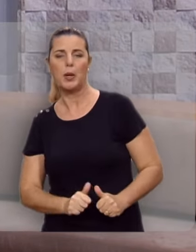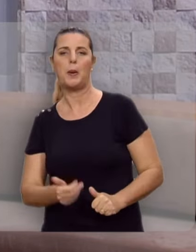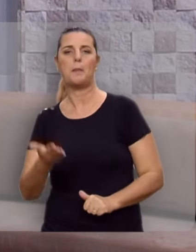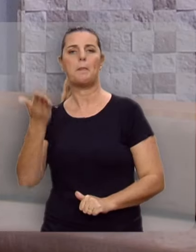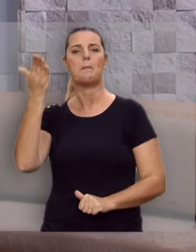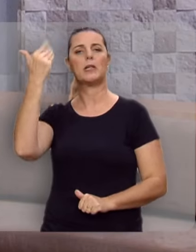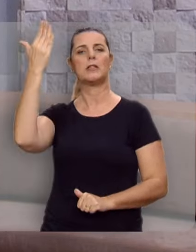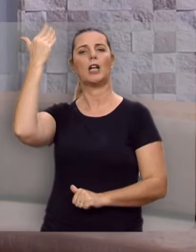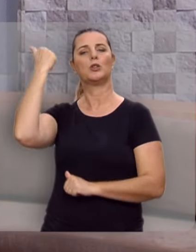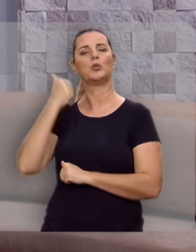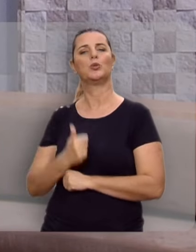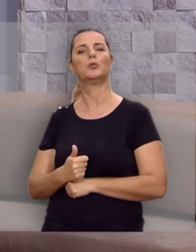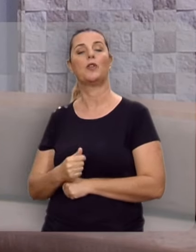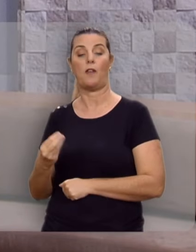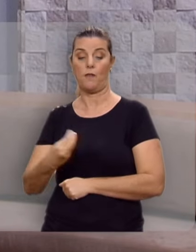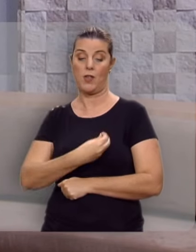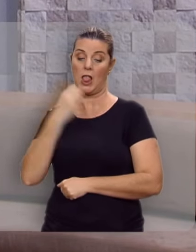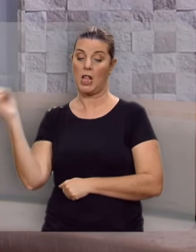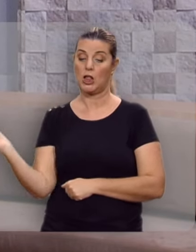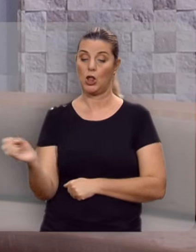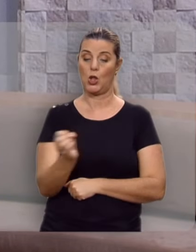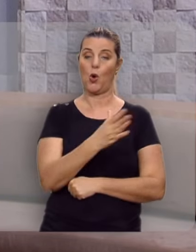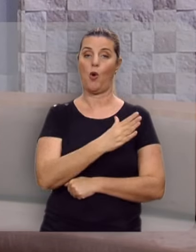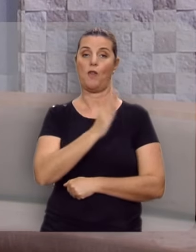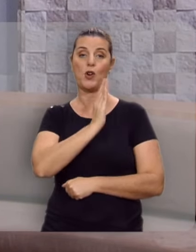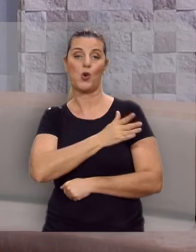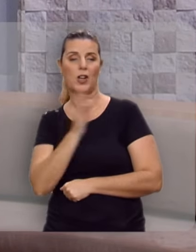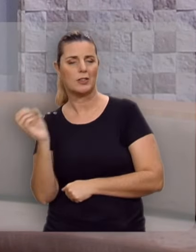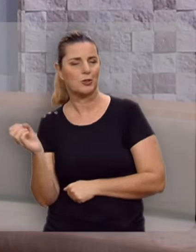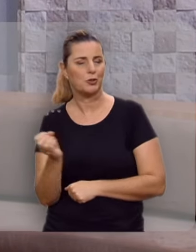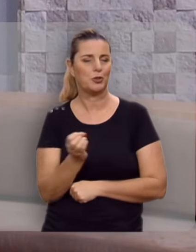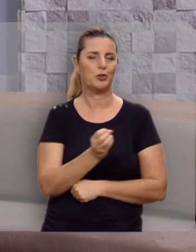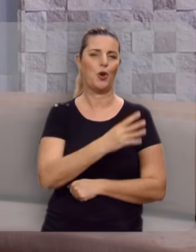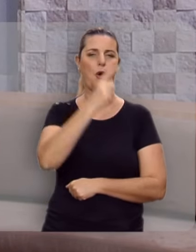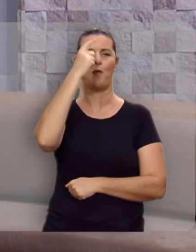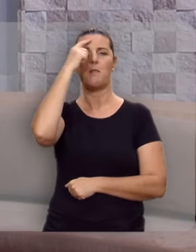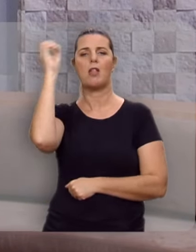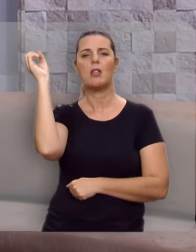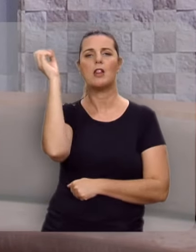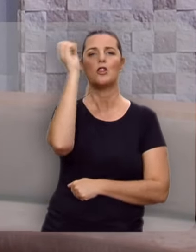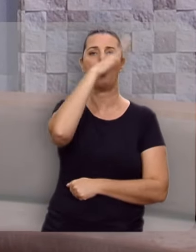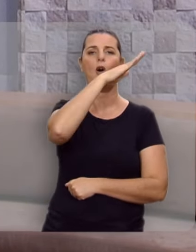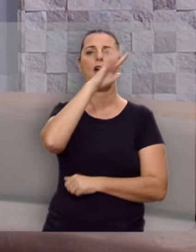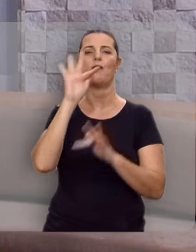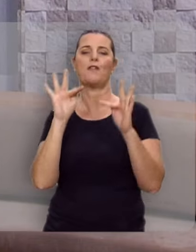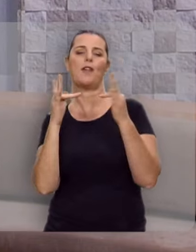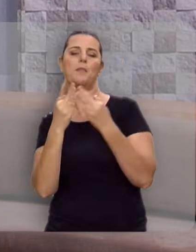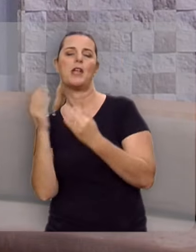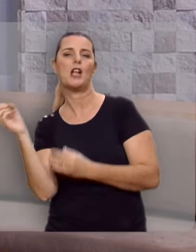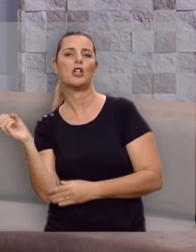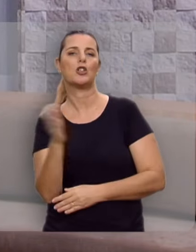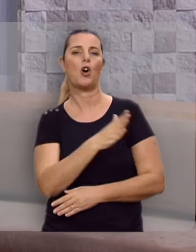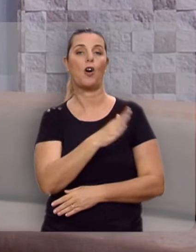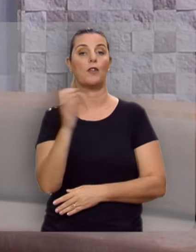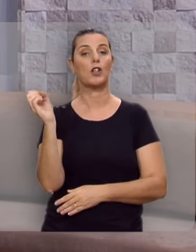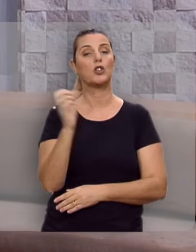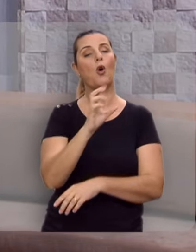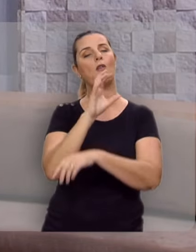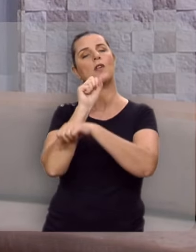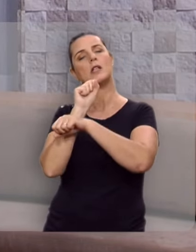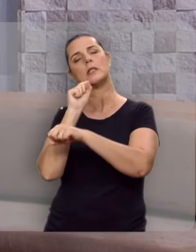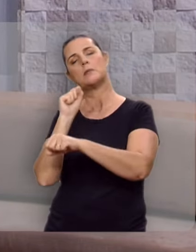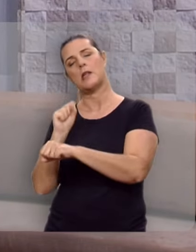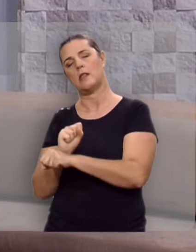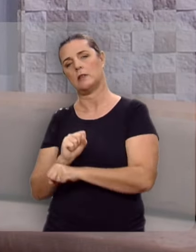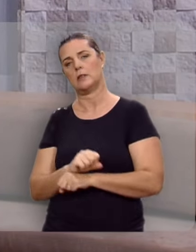no seu passado. É vida nova, coração novo, mente nova, família nova, uma nova